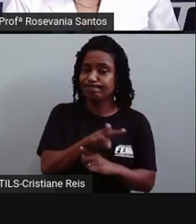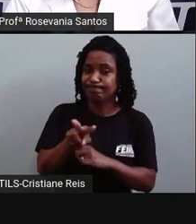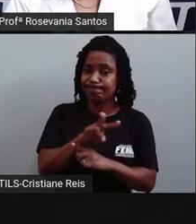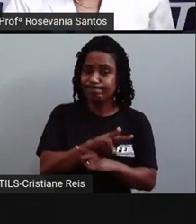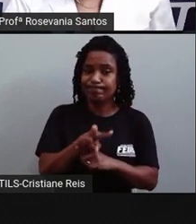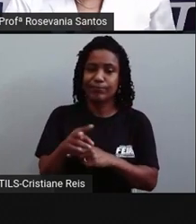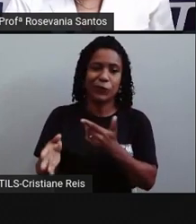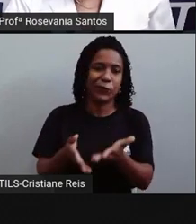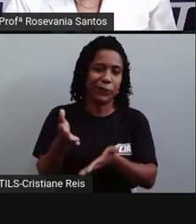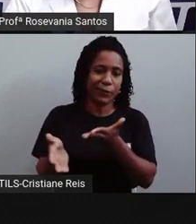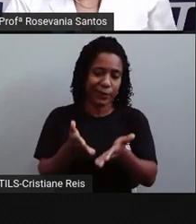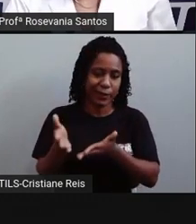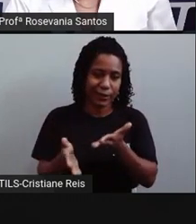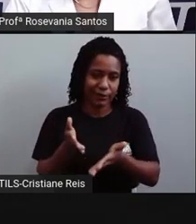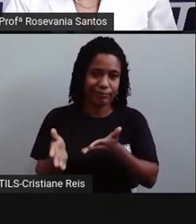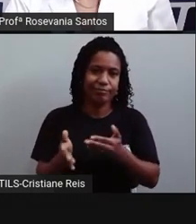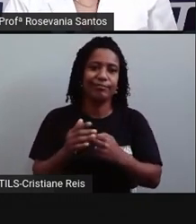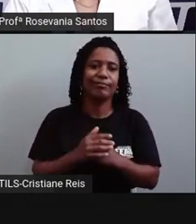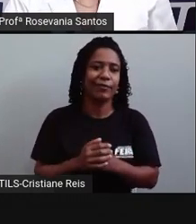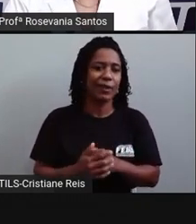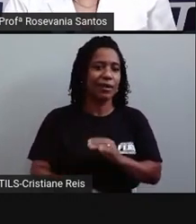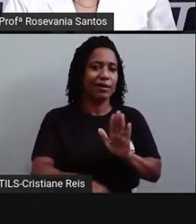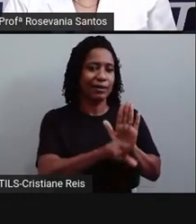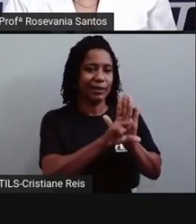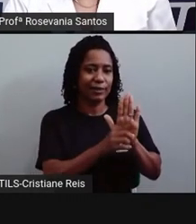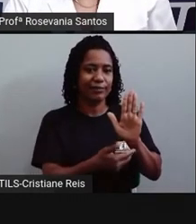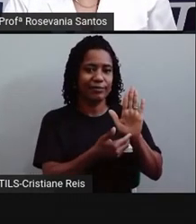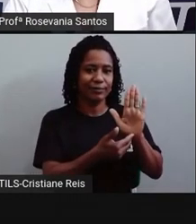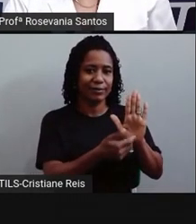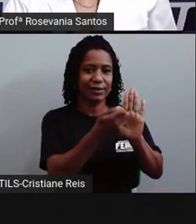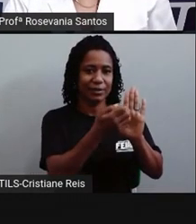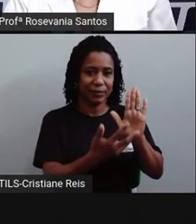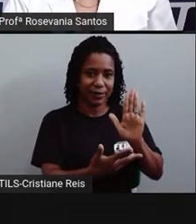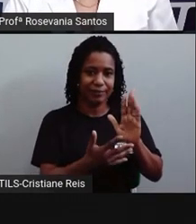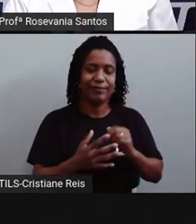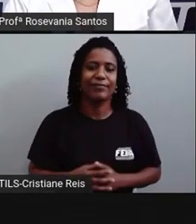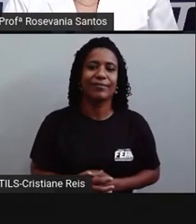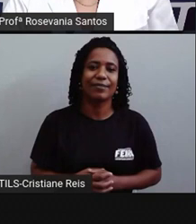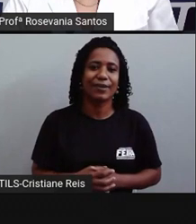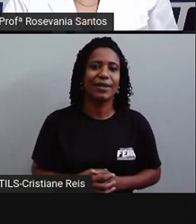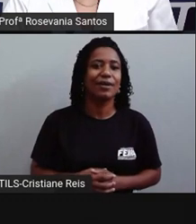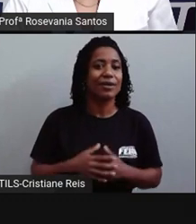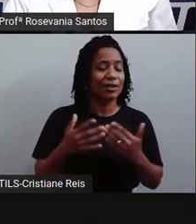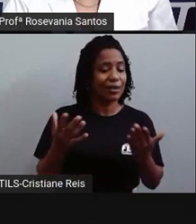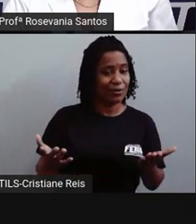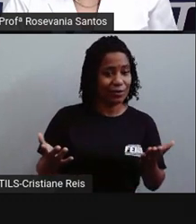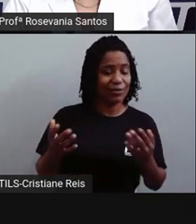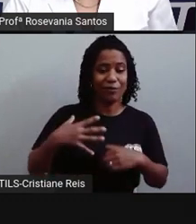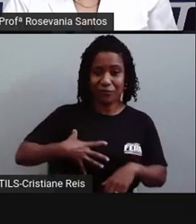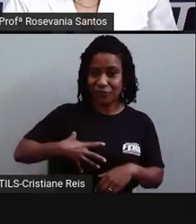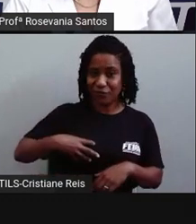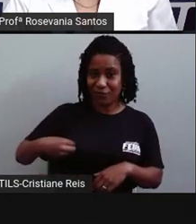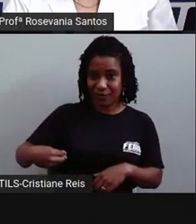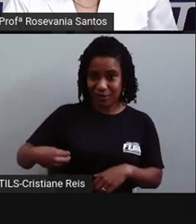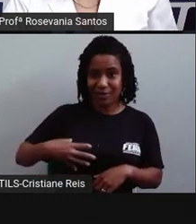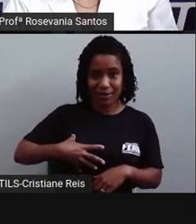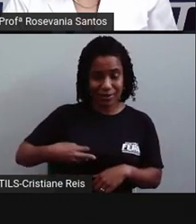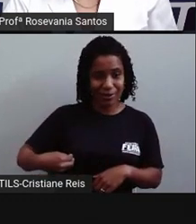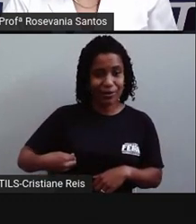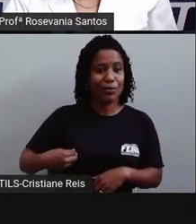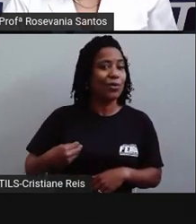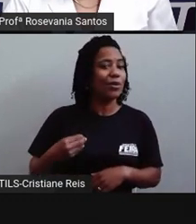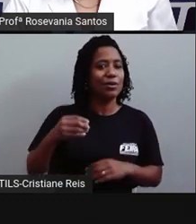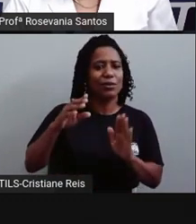desde antes, mas agora nós temos uma lei falando sobre isso. Bom, a queda no número de filhos por mulheres, isso vai